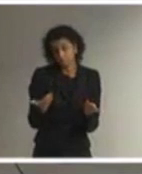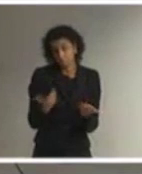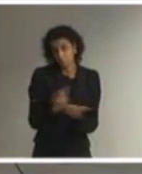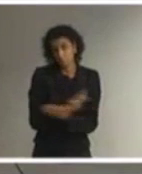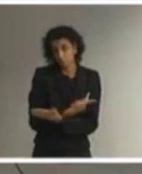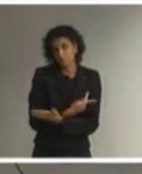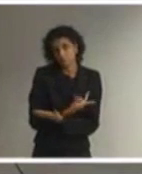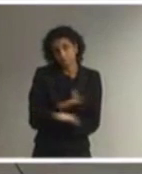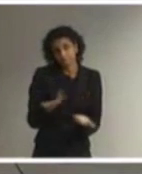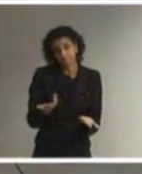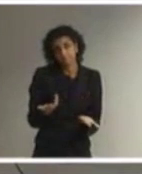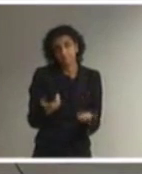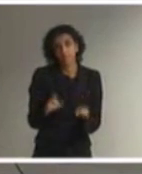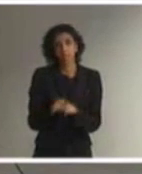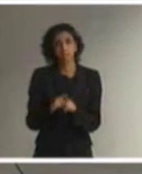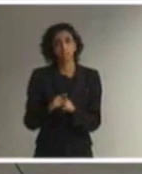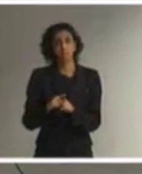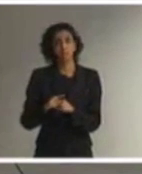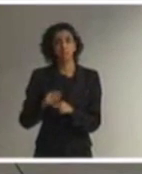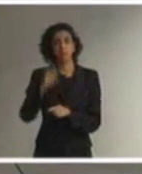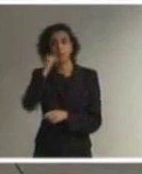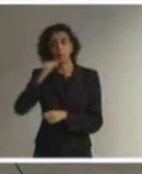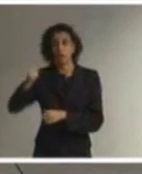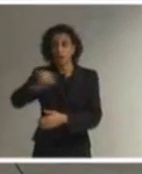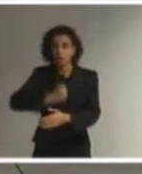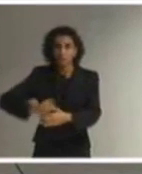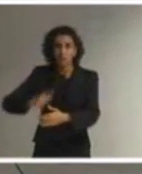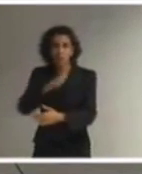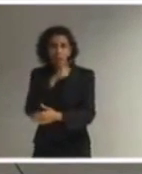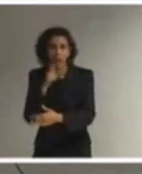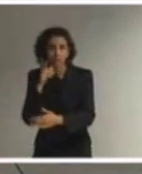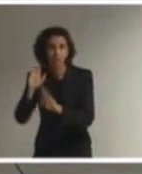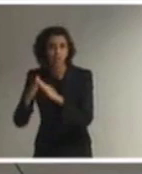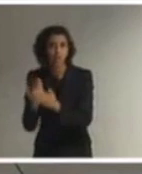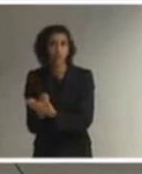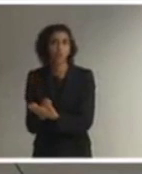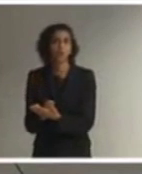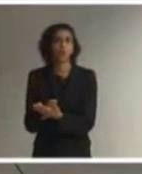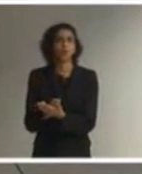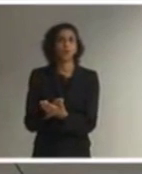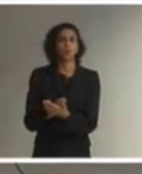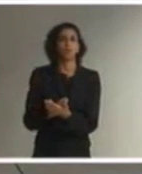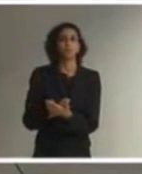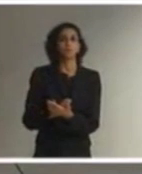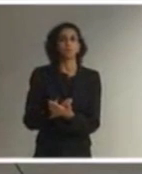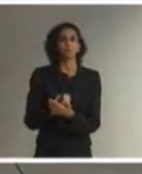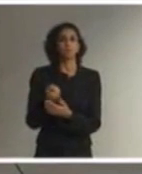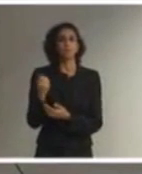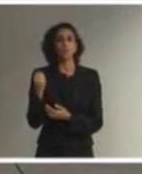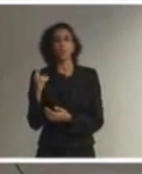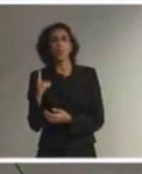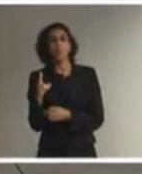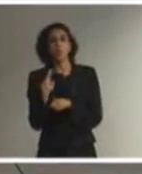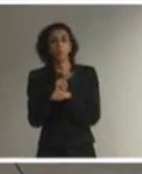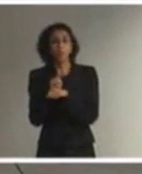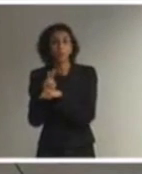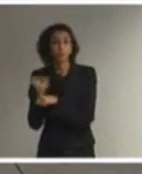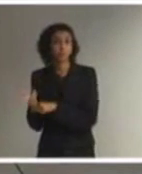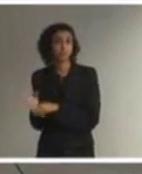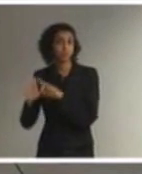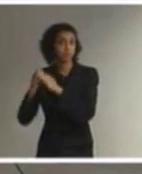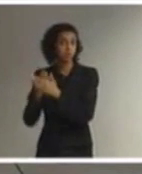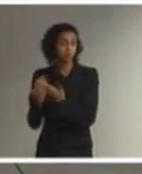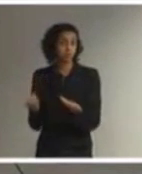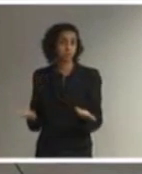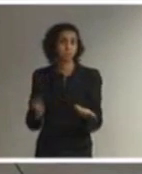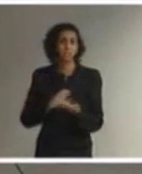a merendeira a pessoa que está à frente da escola na recepção dos alunos para